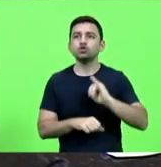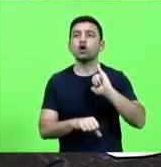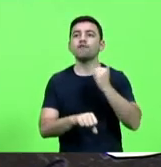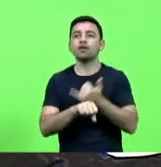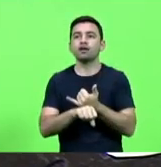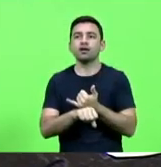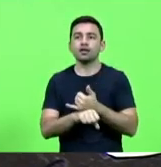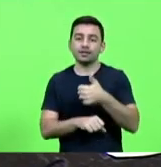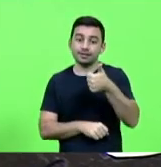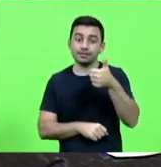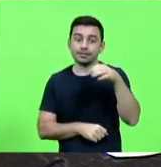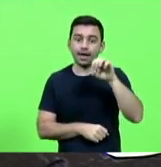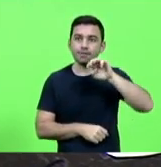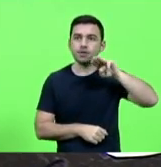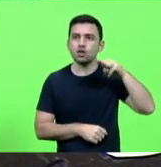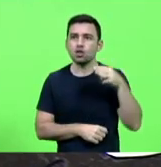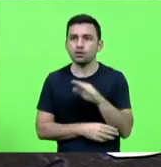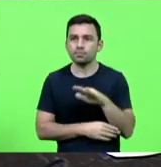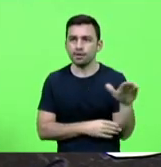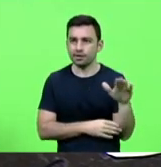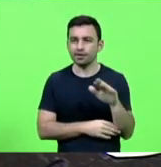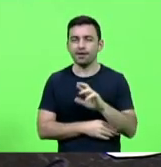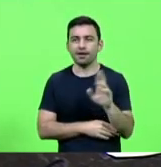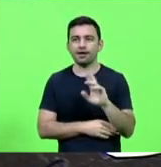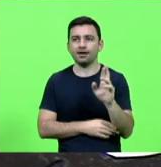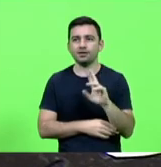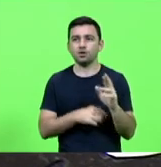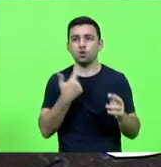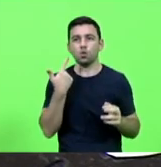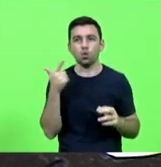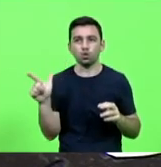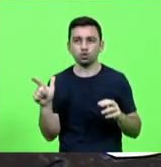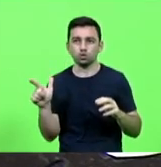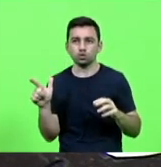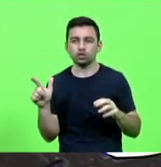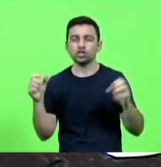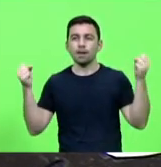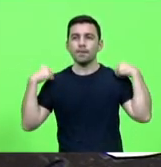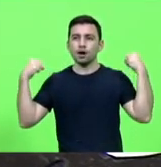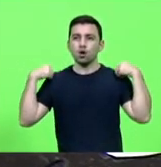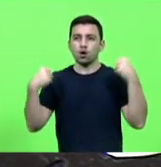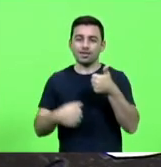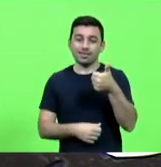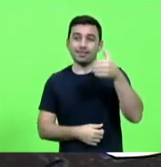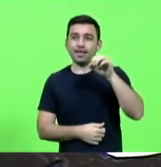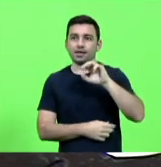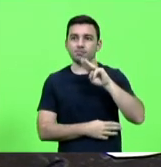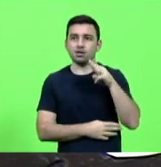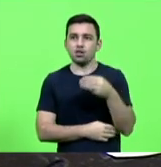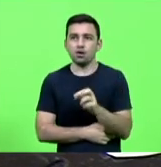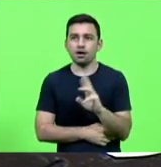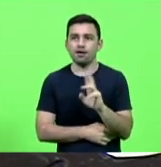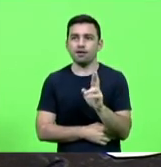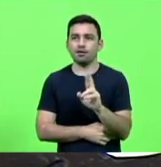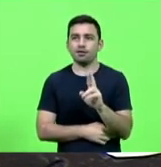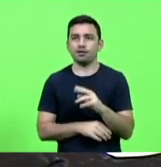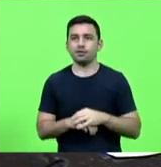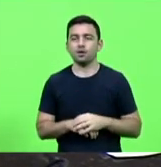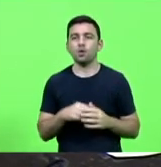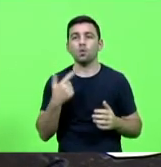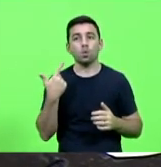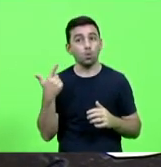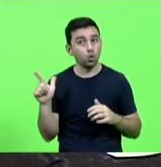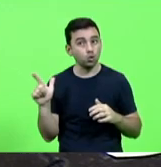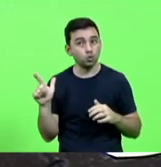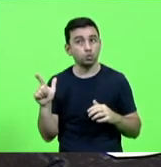10 milhões e meio de reais um outro cartório em Chapecó 10 milhões de reais um outro cartório